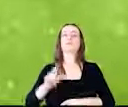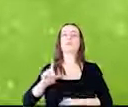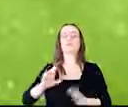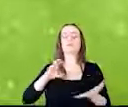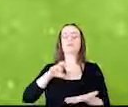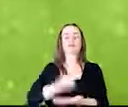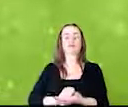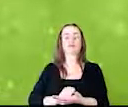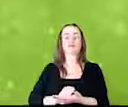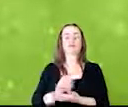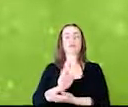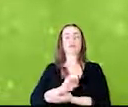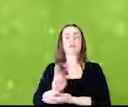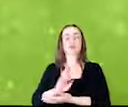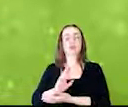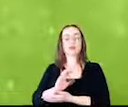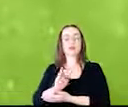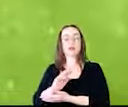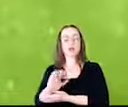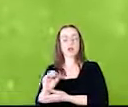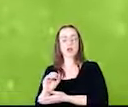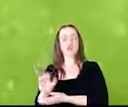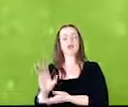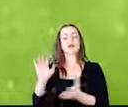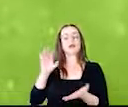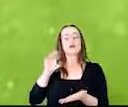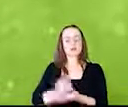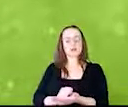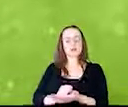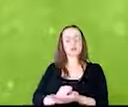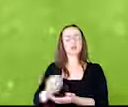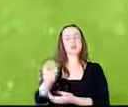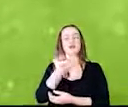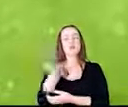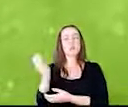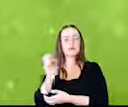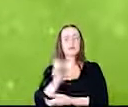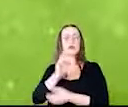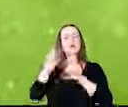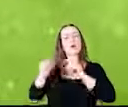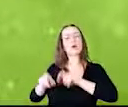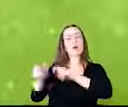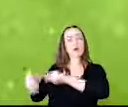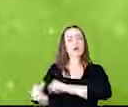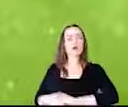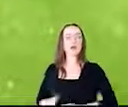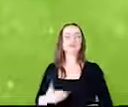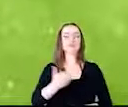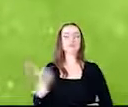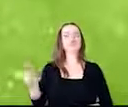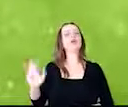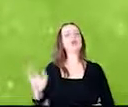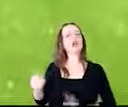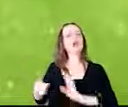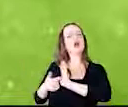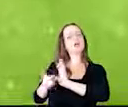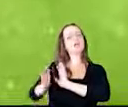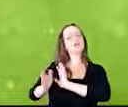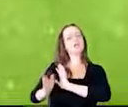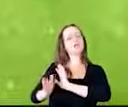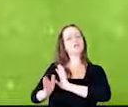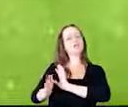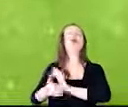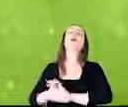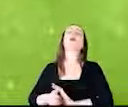chamado CAR, o Cadastro Ambiental Rural. Aqui, isso aqui já deve ter sido mostrado várias vezes, mas a gente sempre tem que